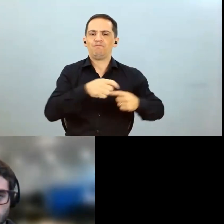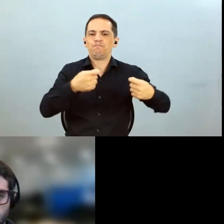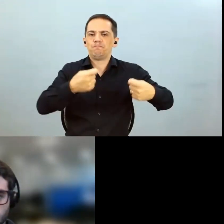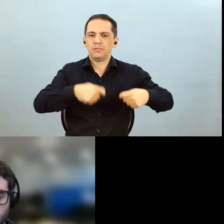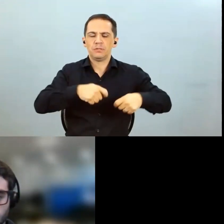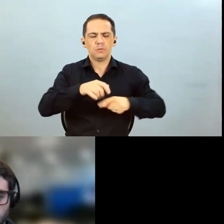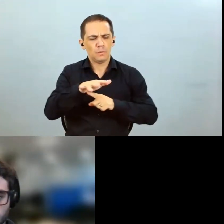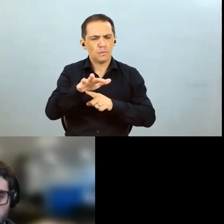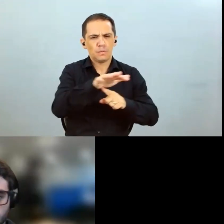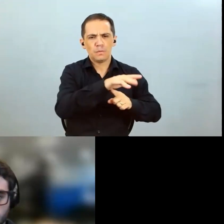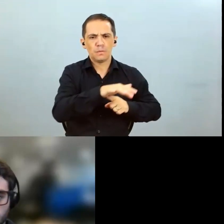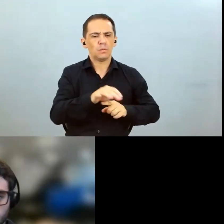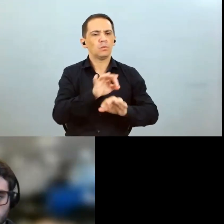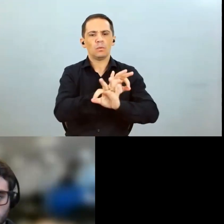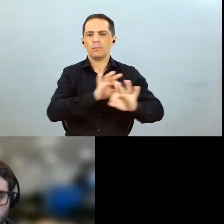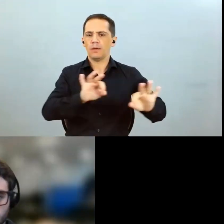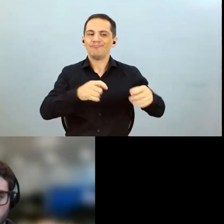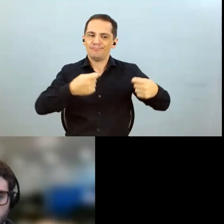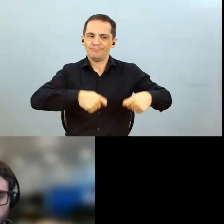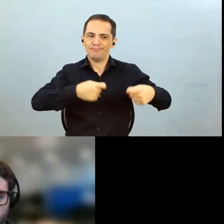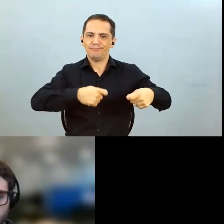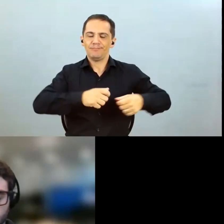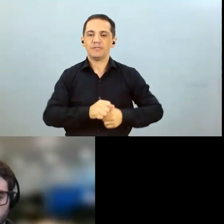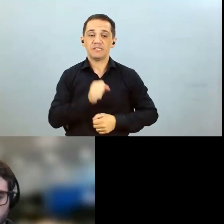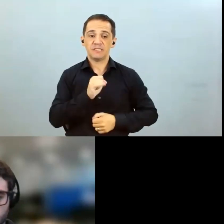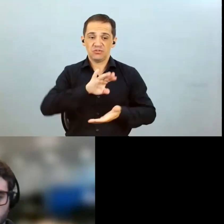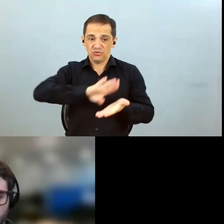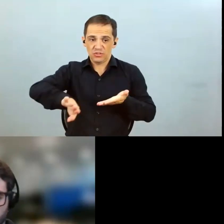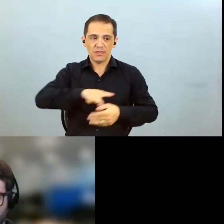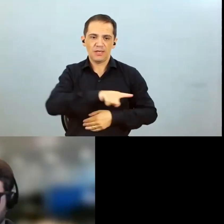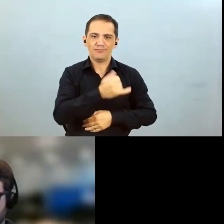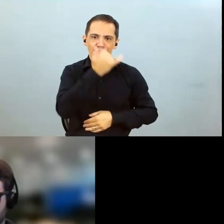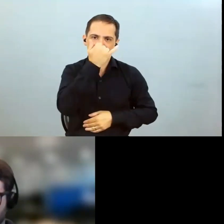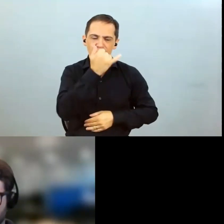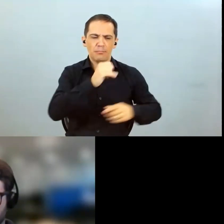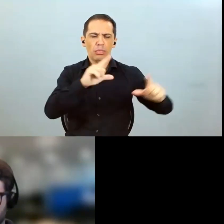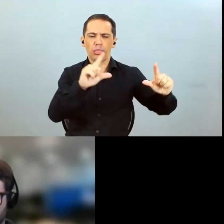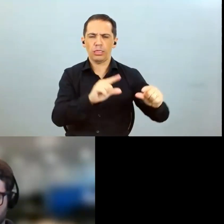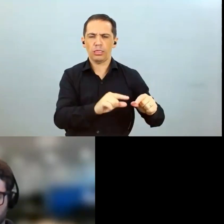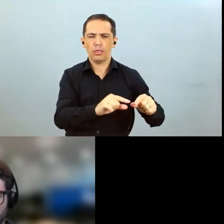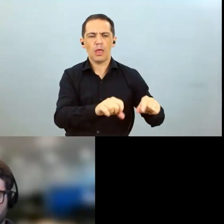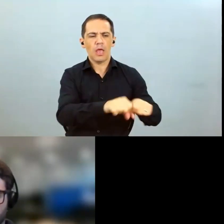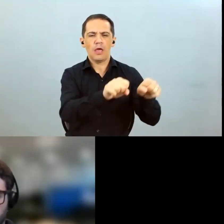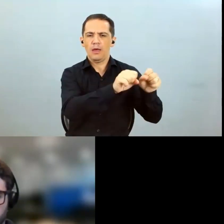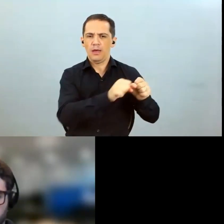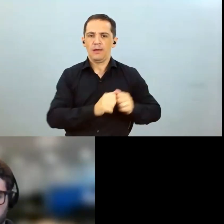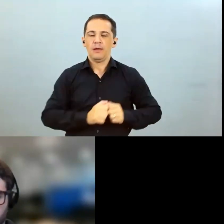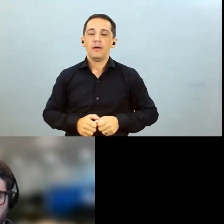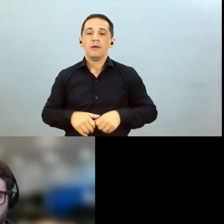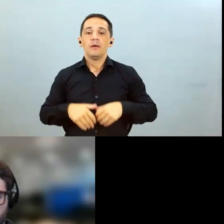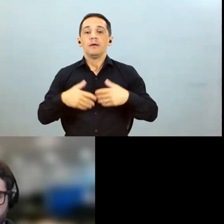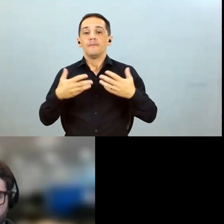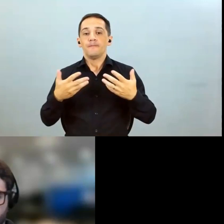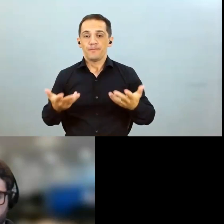quase que normal. Então, por isso que a expectativa é nossa de ter uma alta produtividade no algodão e no milho mesmo com essa adubação menor que diferenciando. Obviamente,